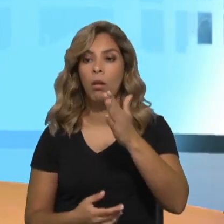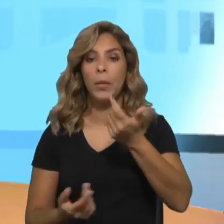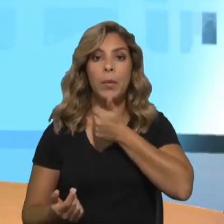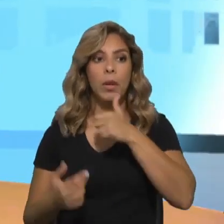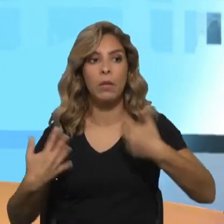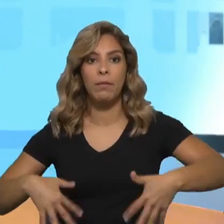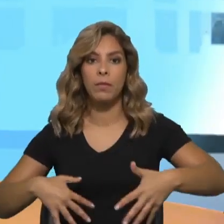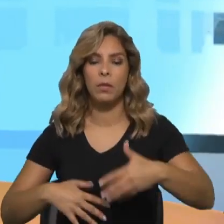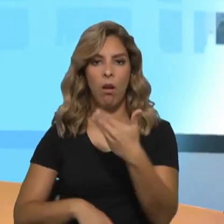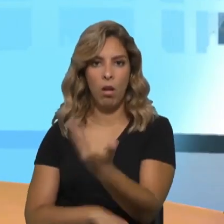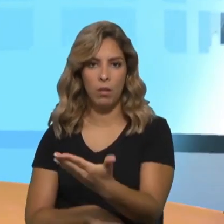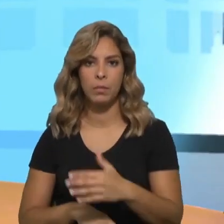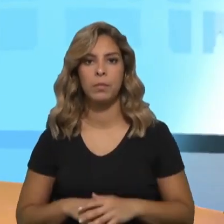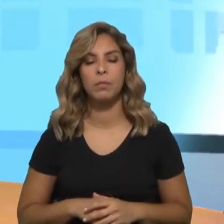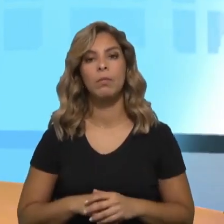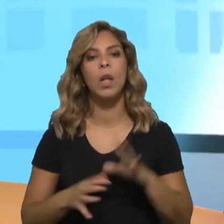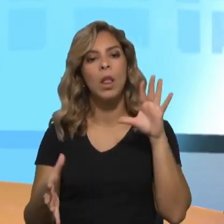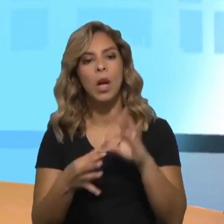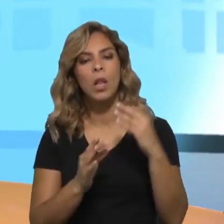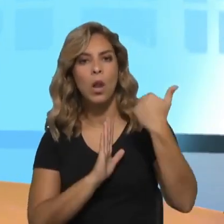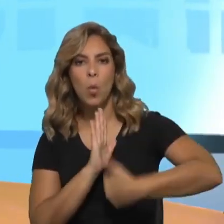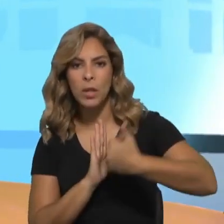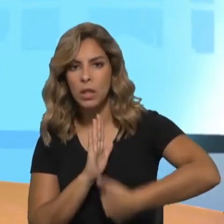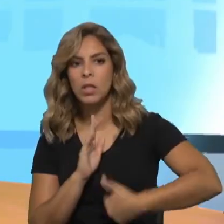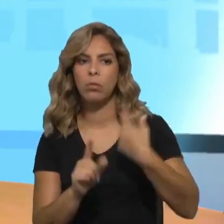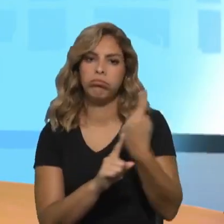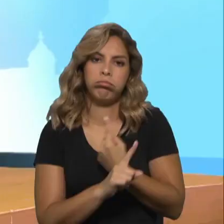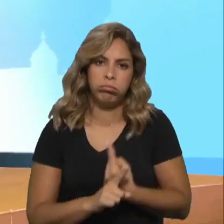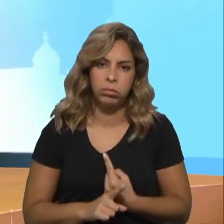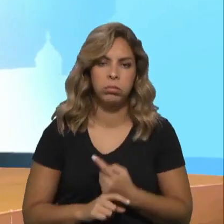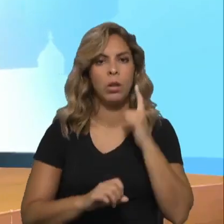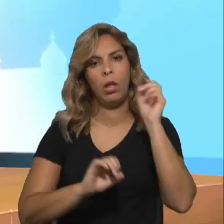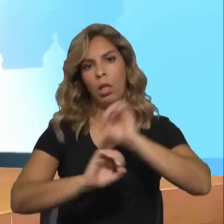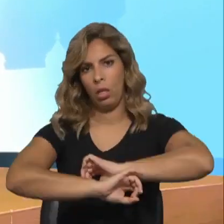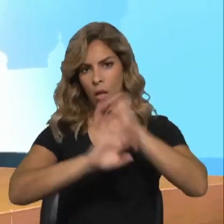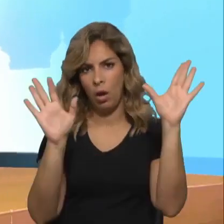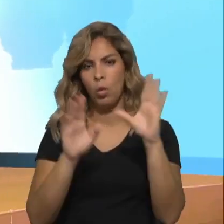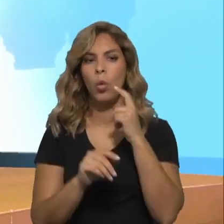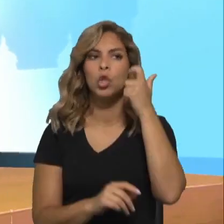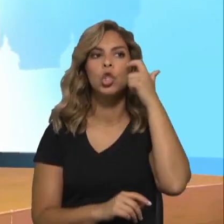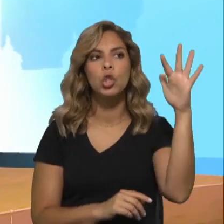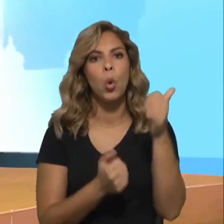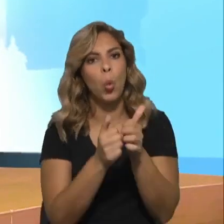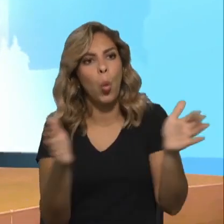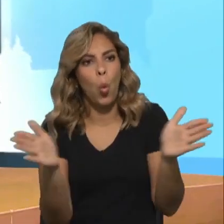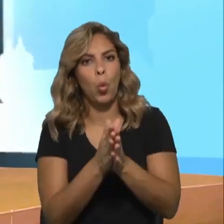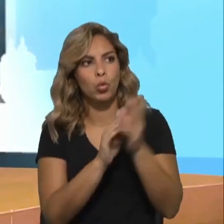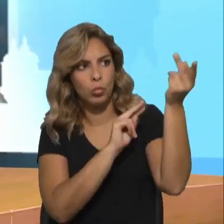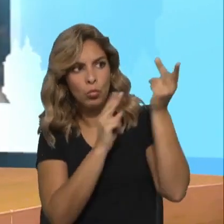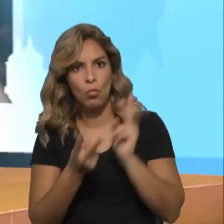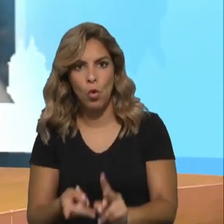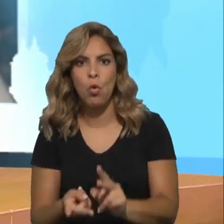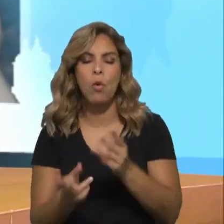As questões ligadas à documentação, claro que também se aplicam, naturalmente, a todos os estrangeiros que têm que lidar com a